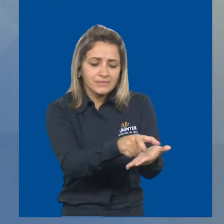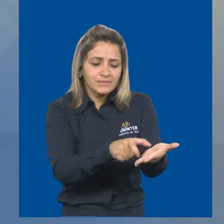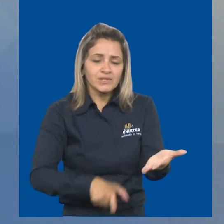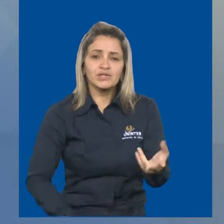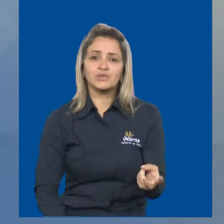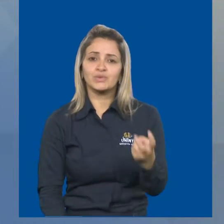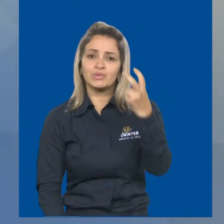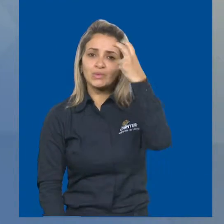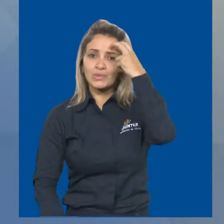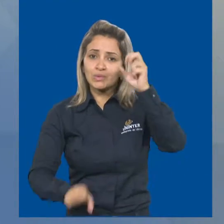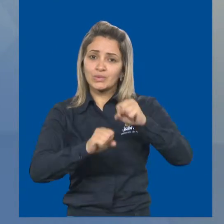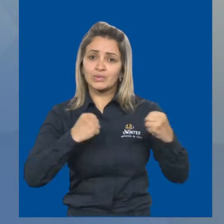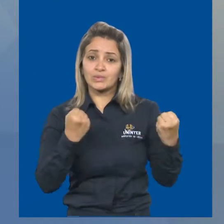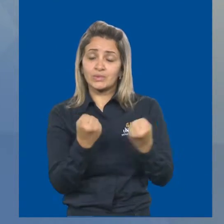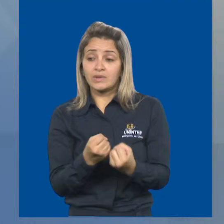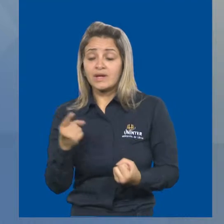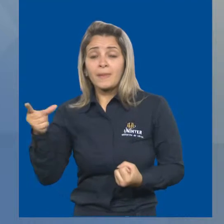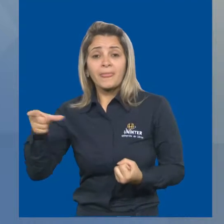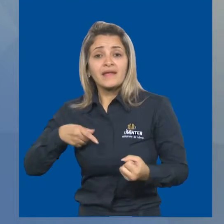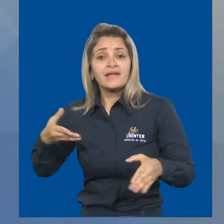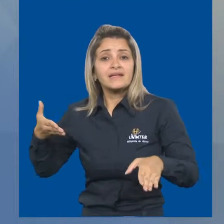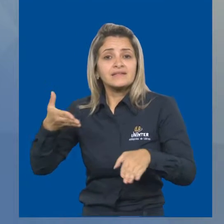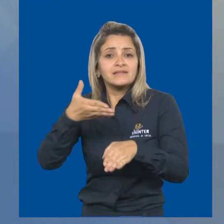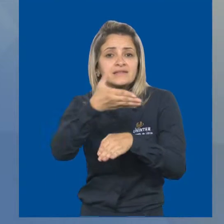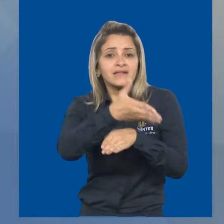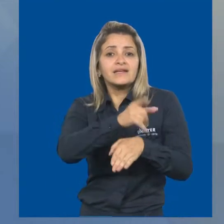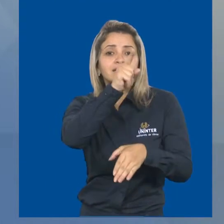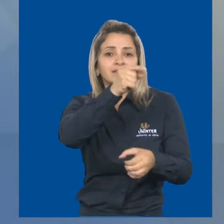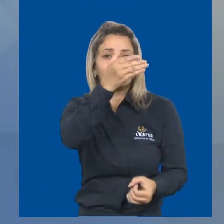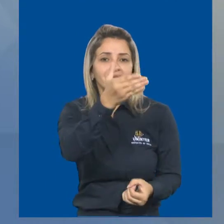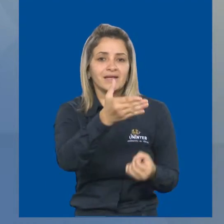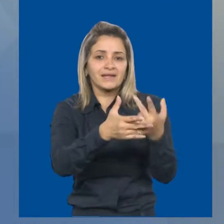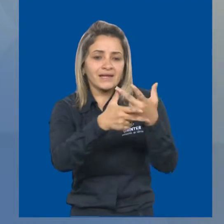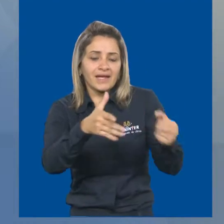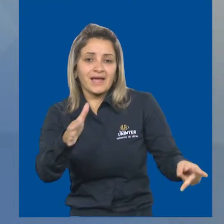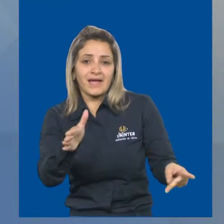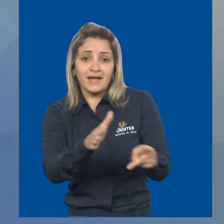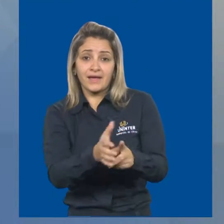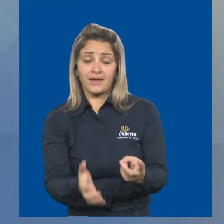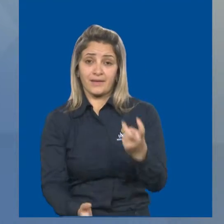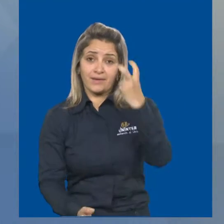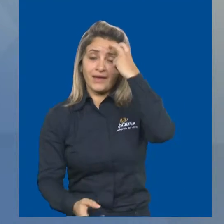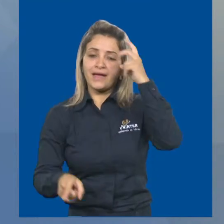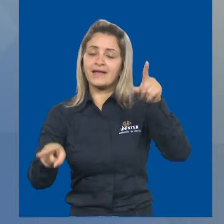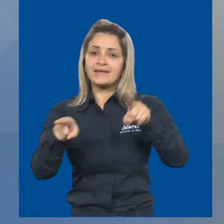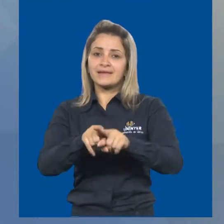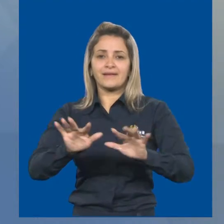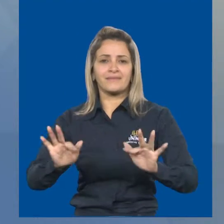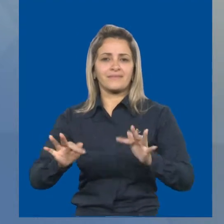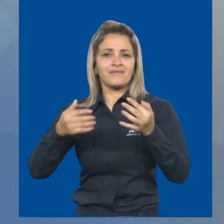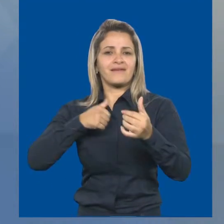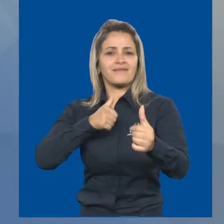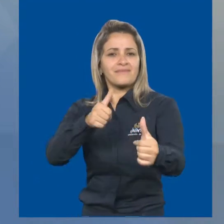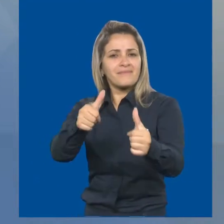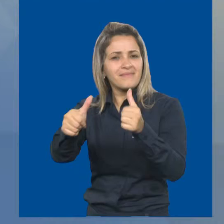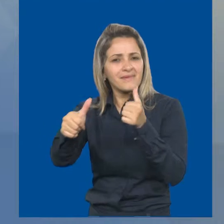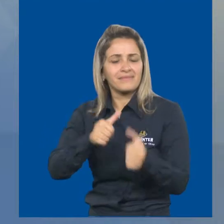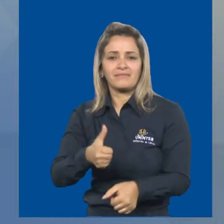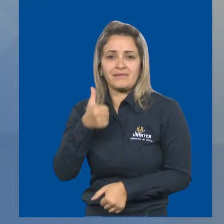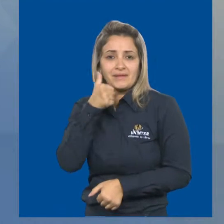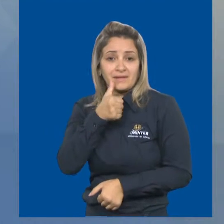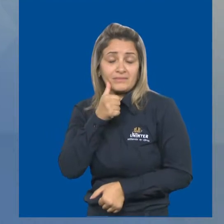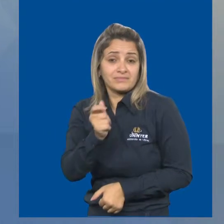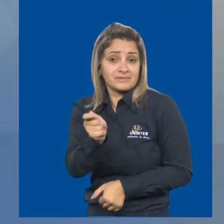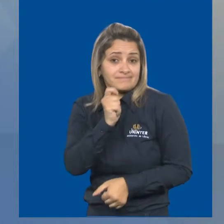que dá a ele acesso às produções culturais e também a festas regadas a muita bebida, mulheres e drogas.